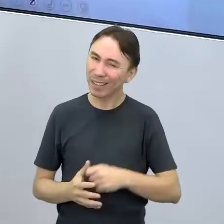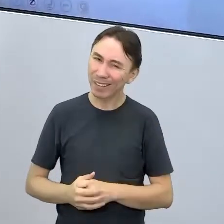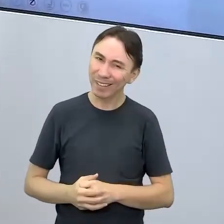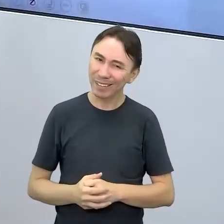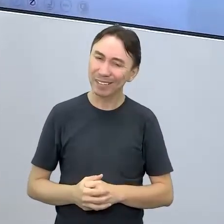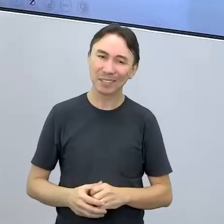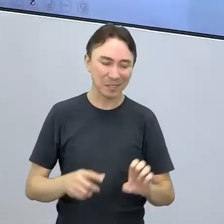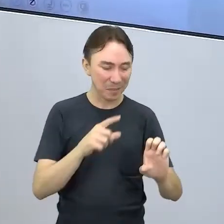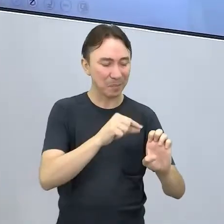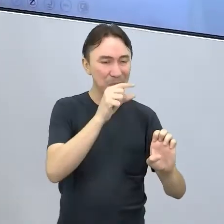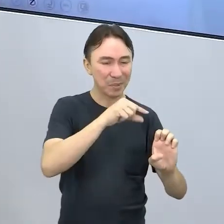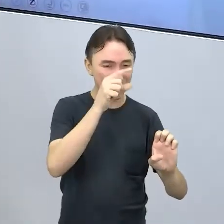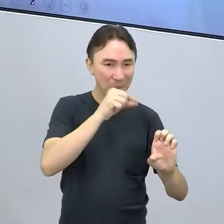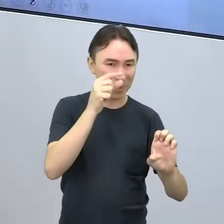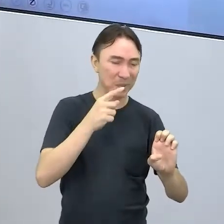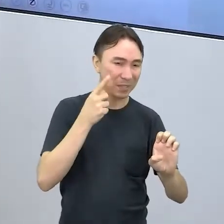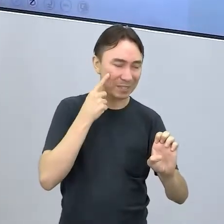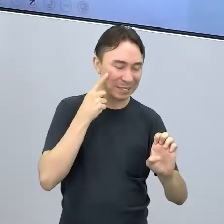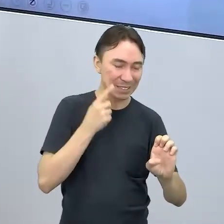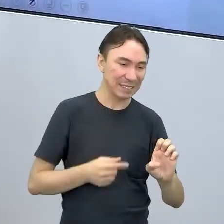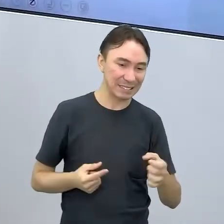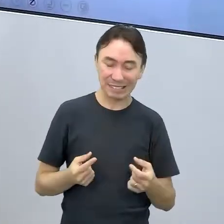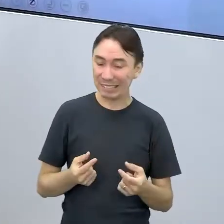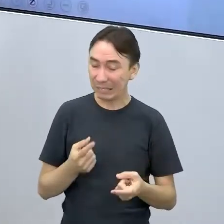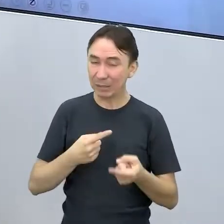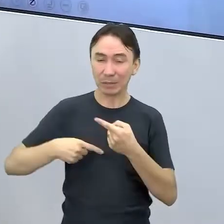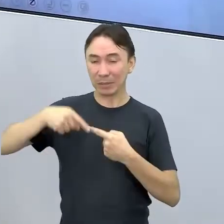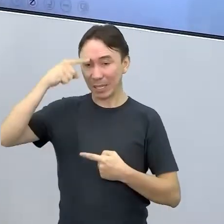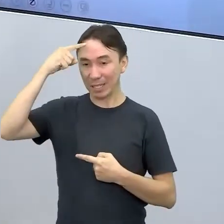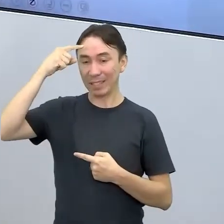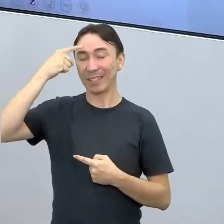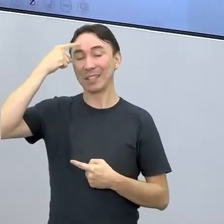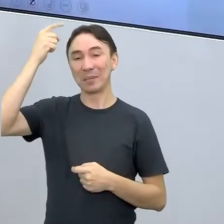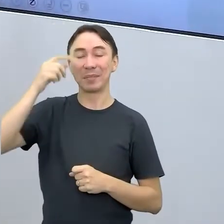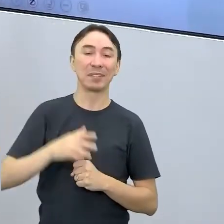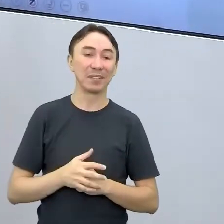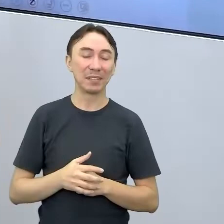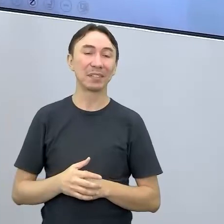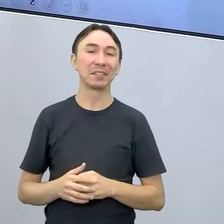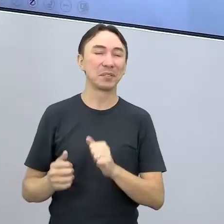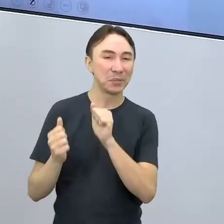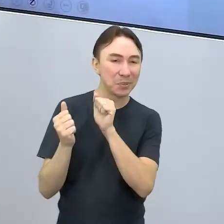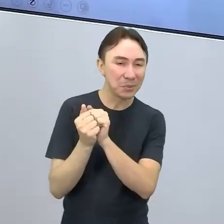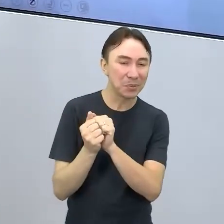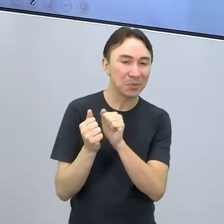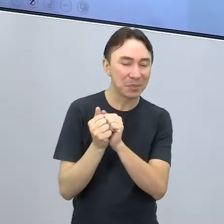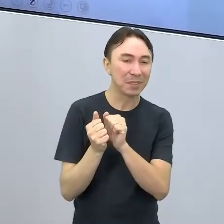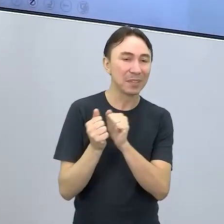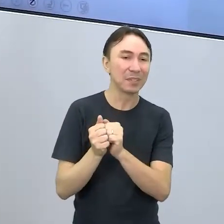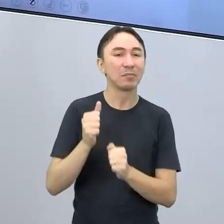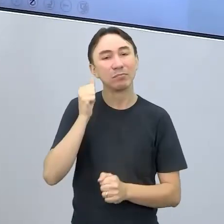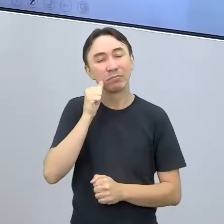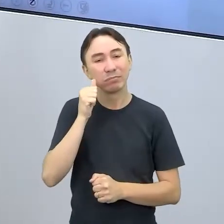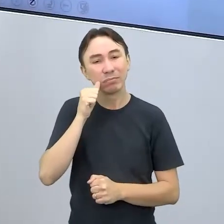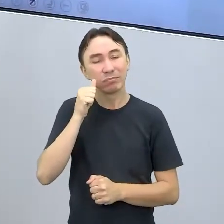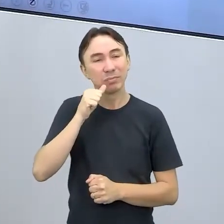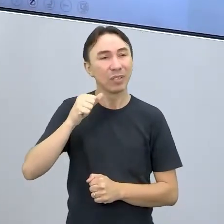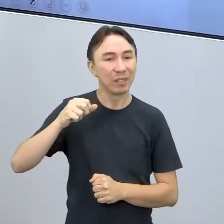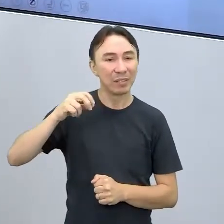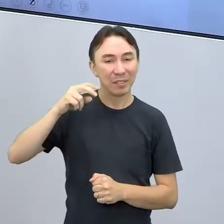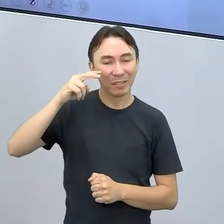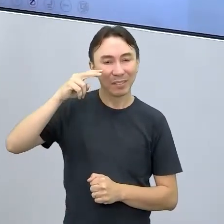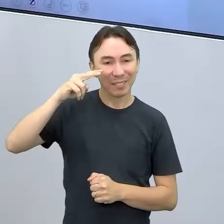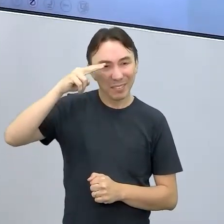A gente comentou muito a respeito disso aí na nossa última aula com a Vivi, onde a gente colocou aí, classificamos alguns